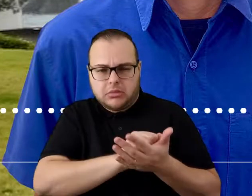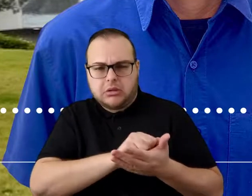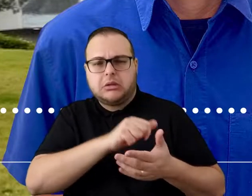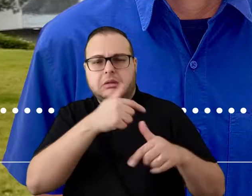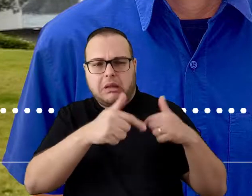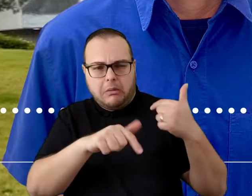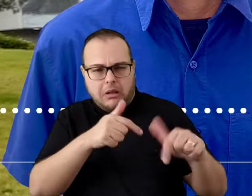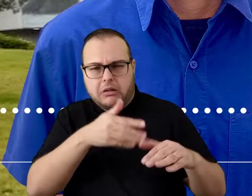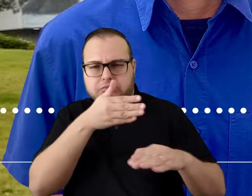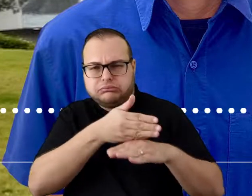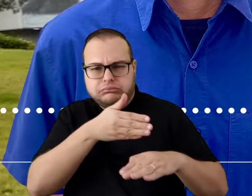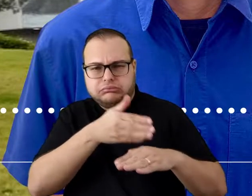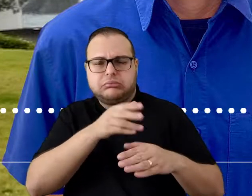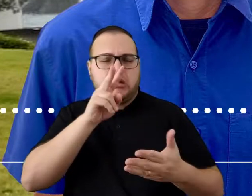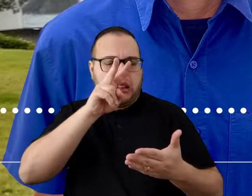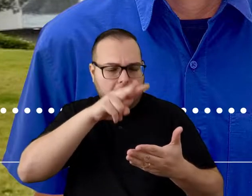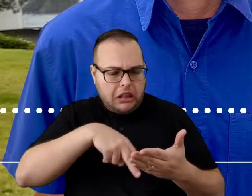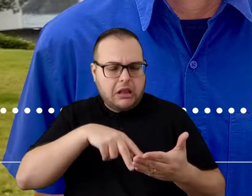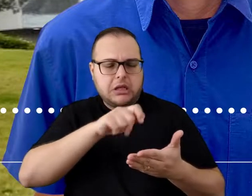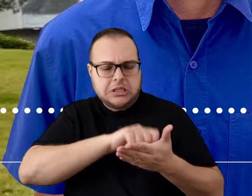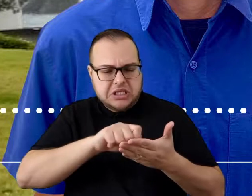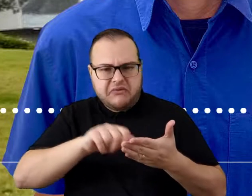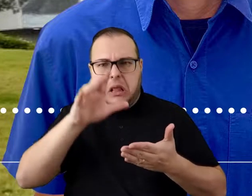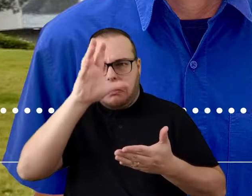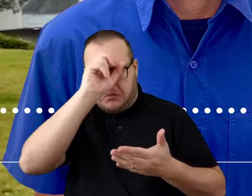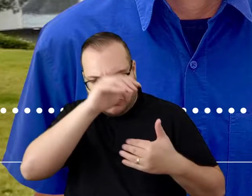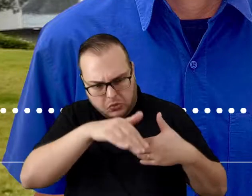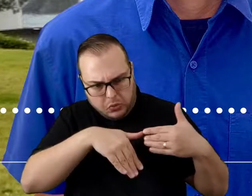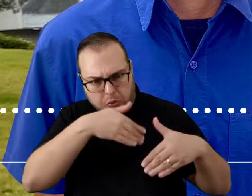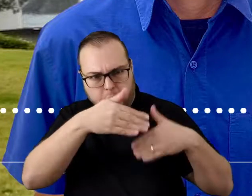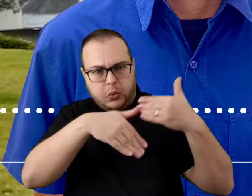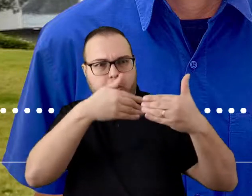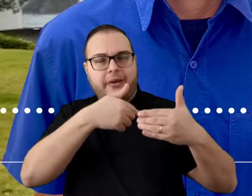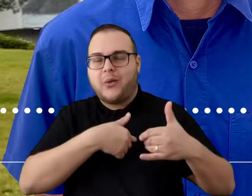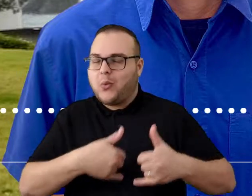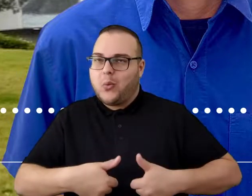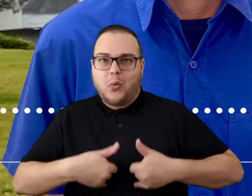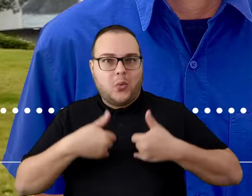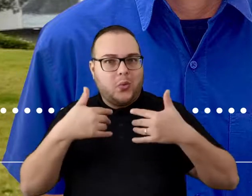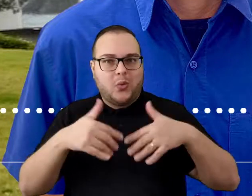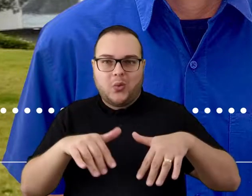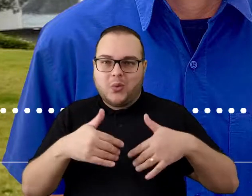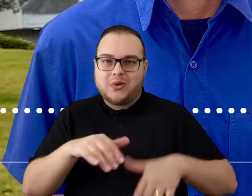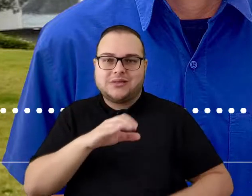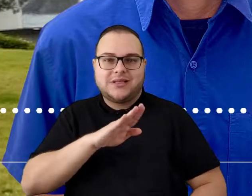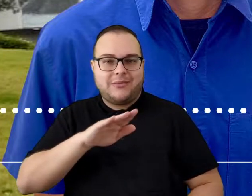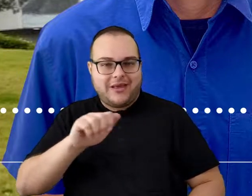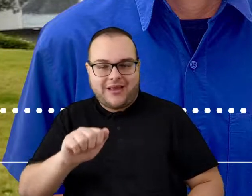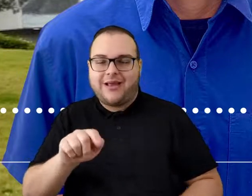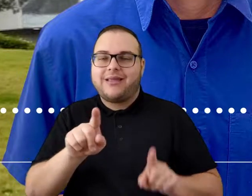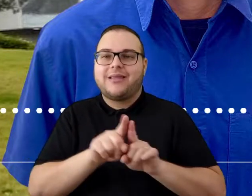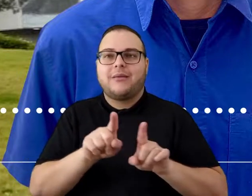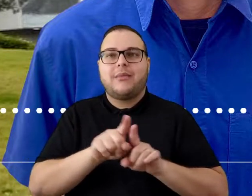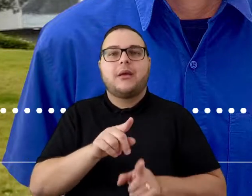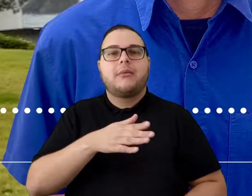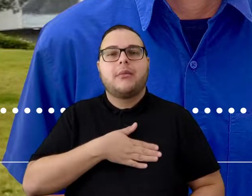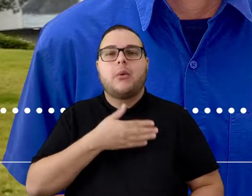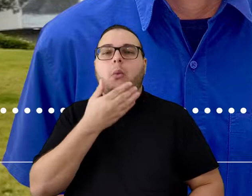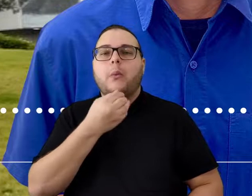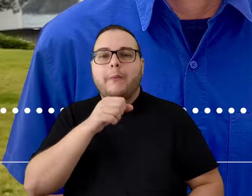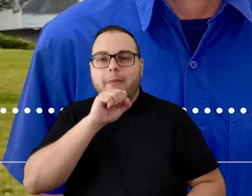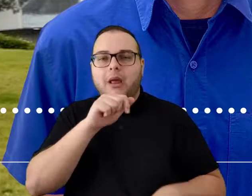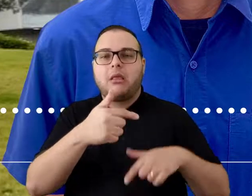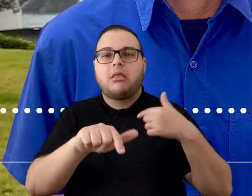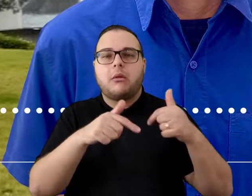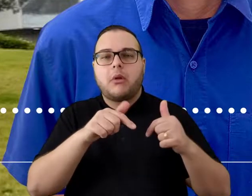escrever. Então, desde criança, eu já ouvi a história dele, que tinha um enorme orgulho da CBA. Meu pai também trabalhou na CBA por